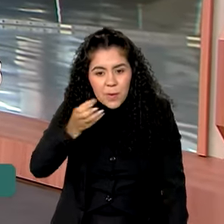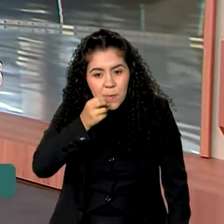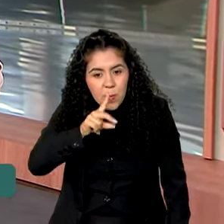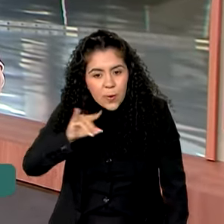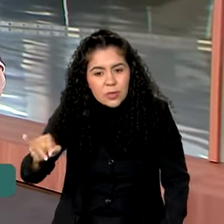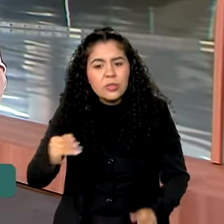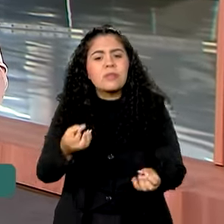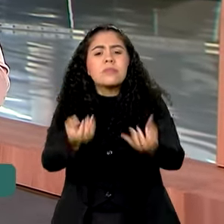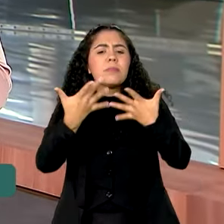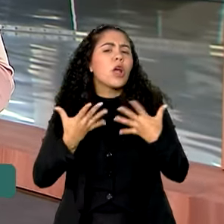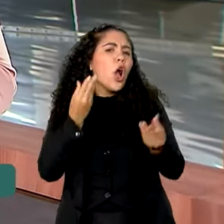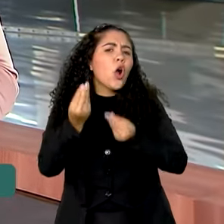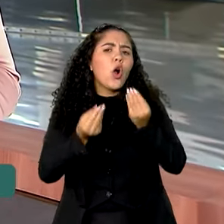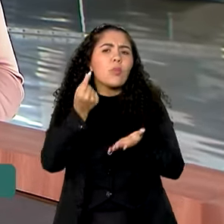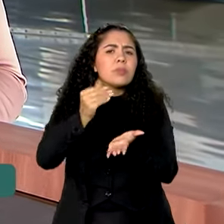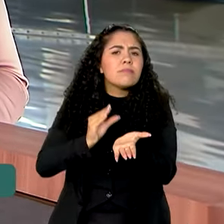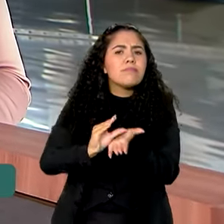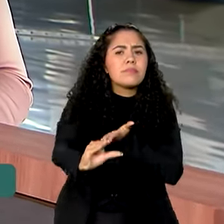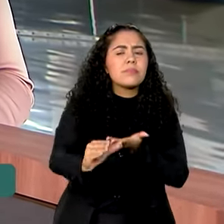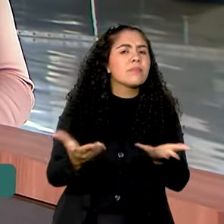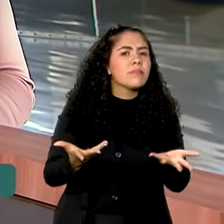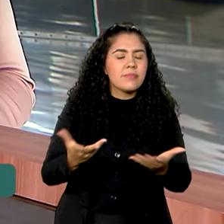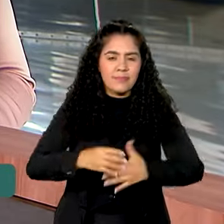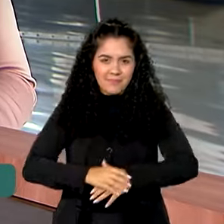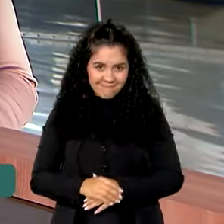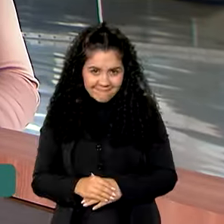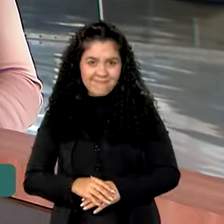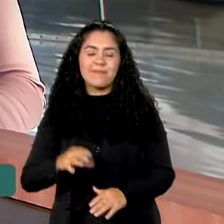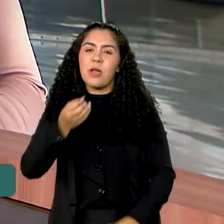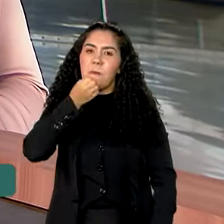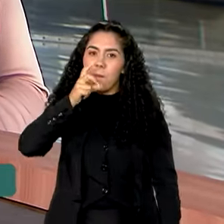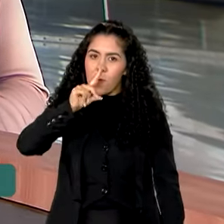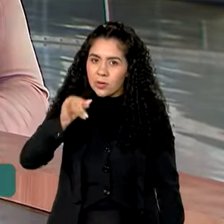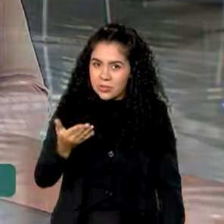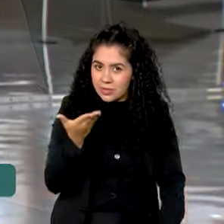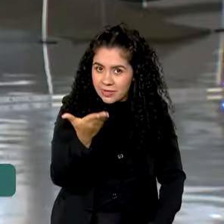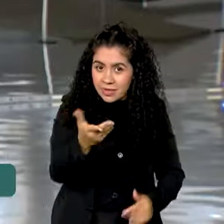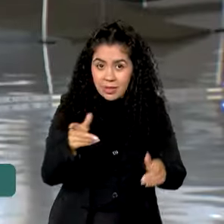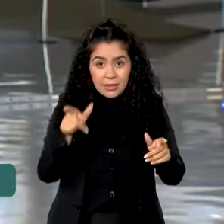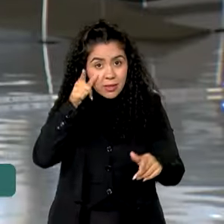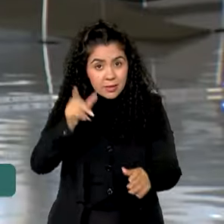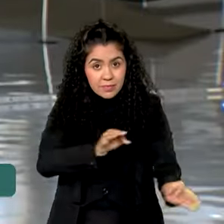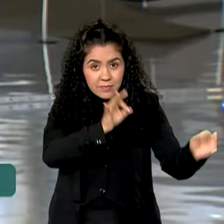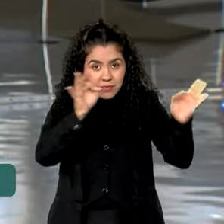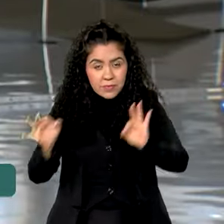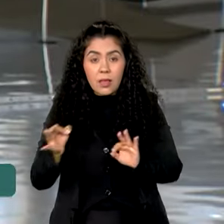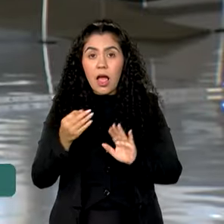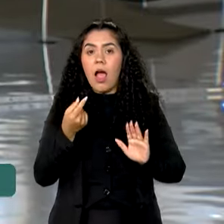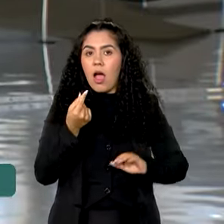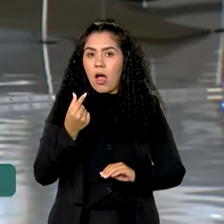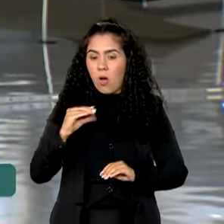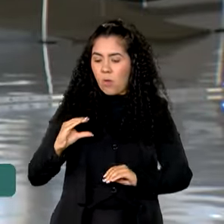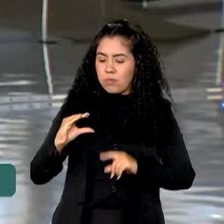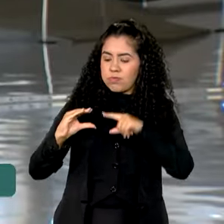vai ser empregado como? Oi, Vanessa. Bom dia para você. Bom dia a todos que nos acompanham. Pois é, esse recurso que